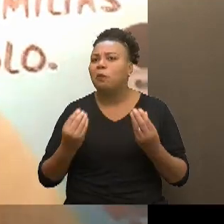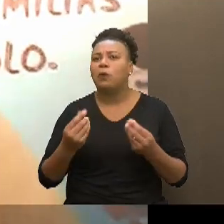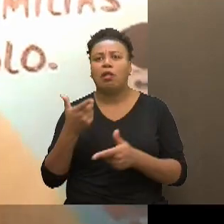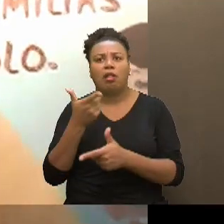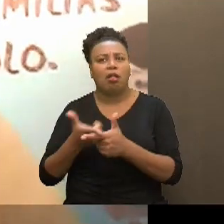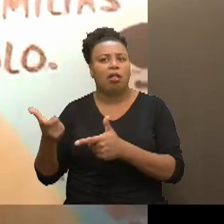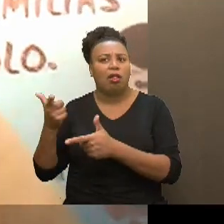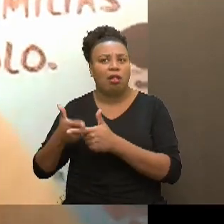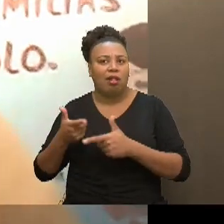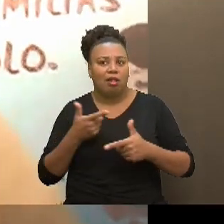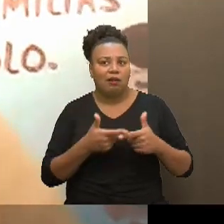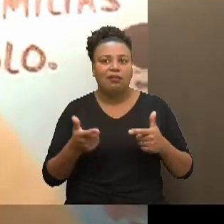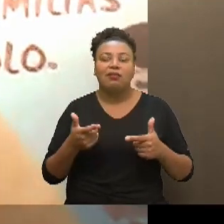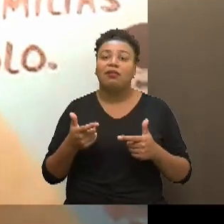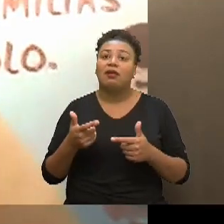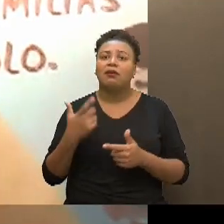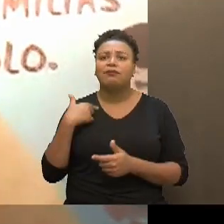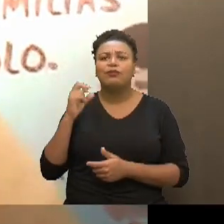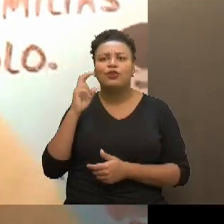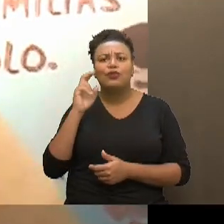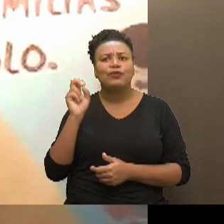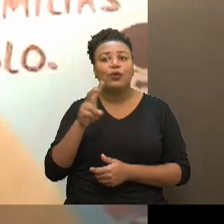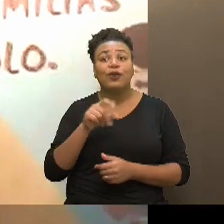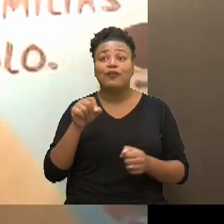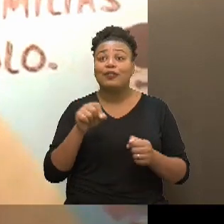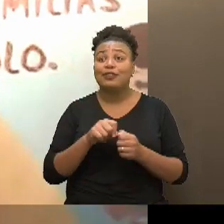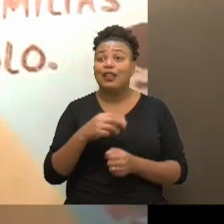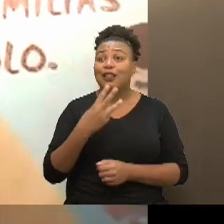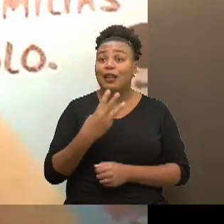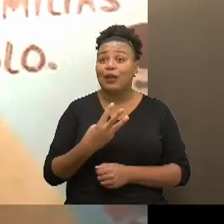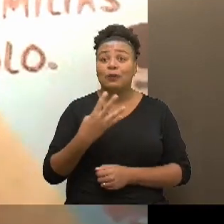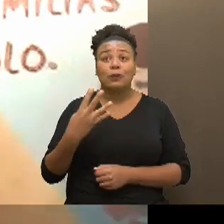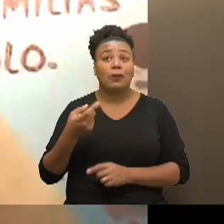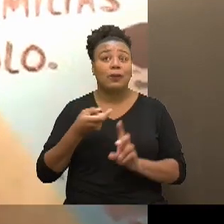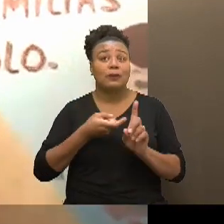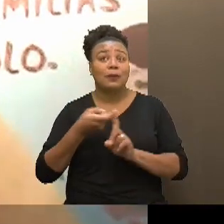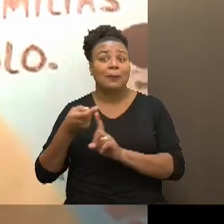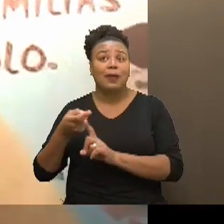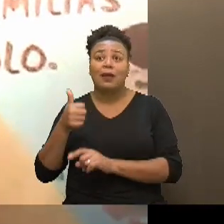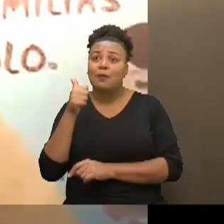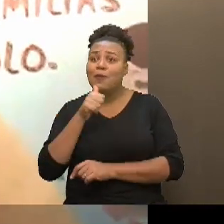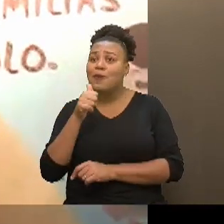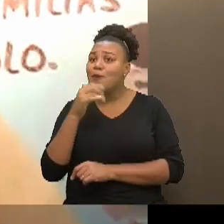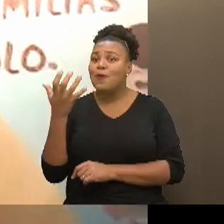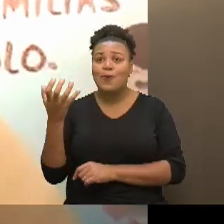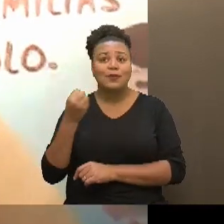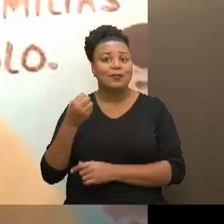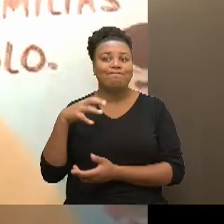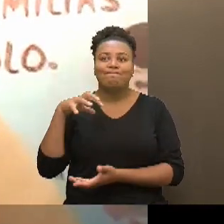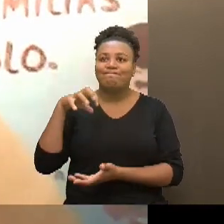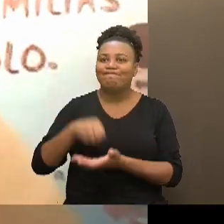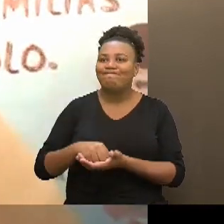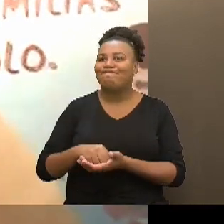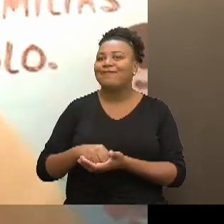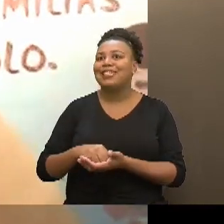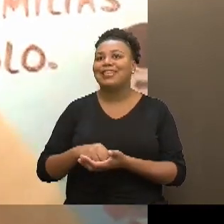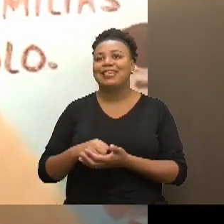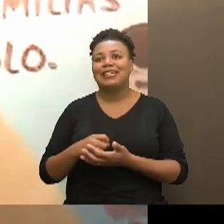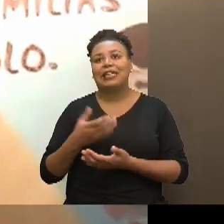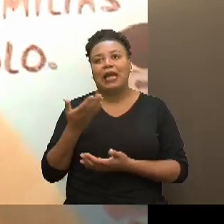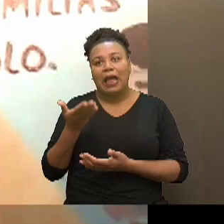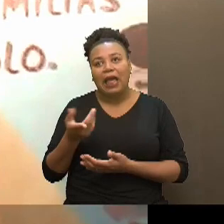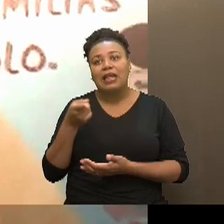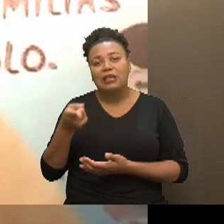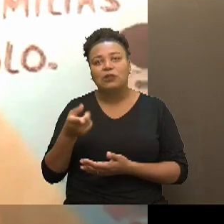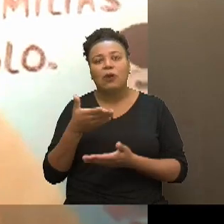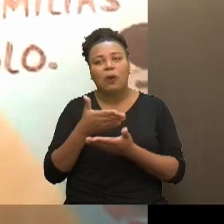problemas, e a gente viu que fazia três, quatro meses, as mulheres não conseguiam se cadastrar, e aí, é isso,